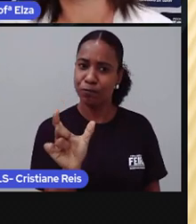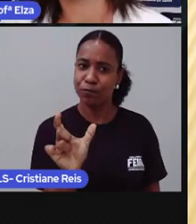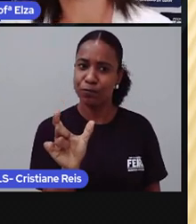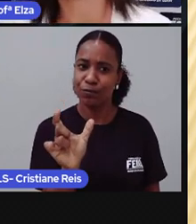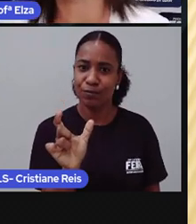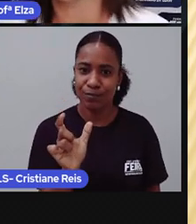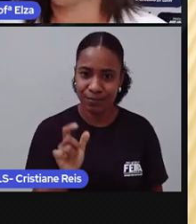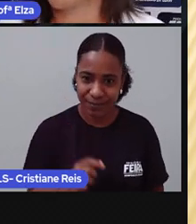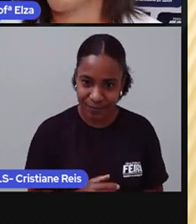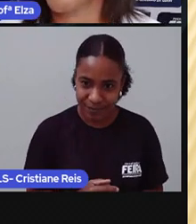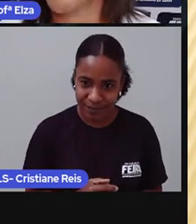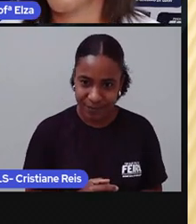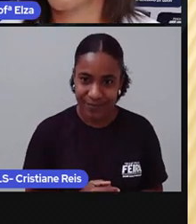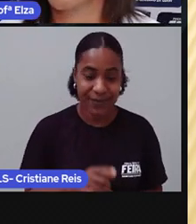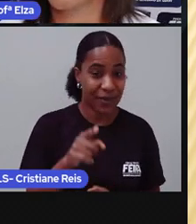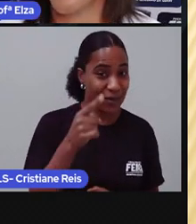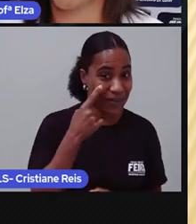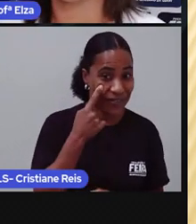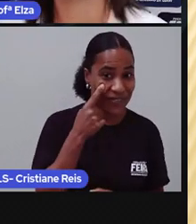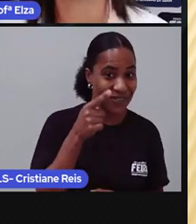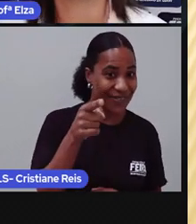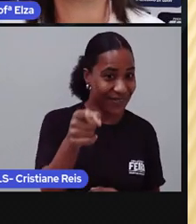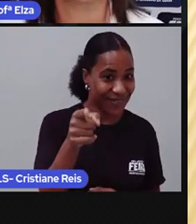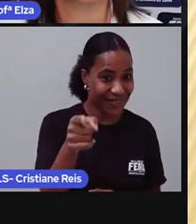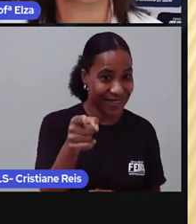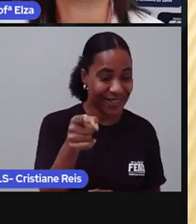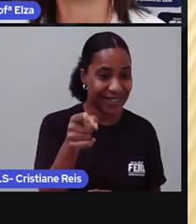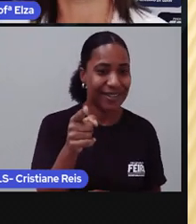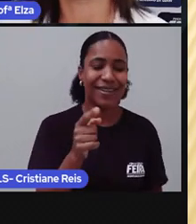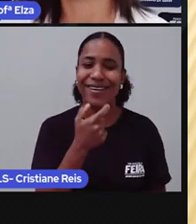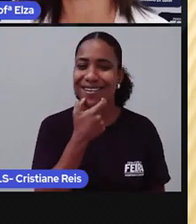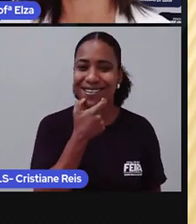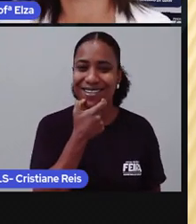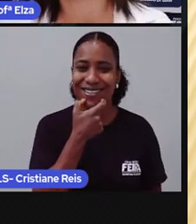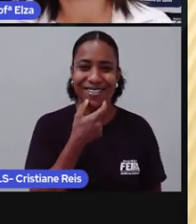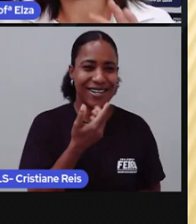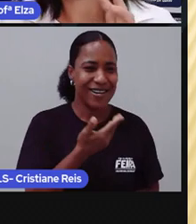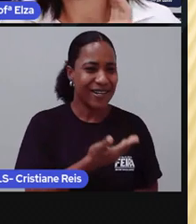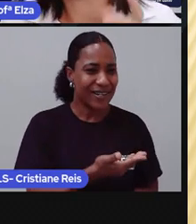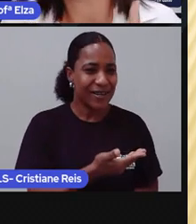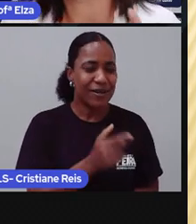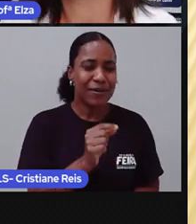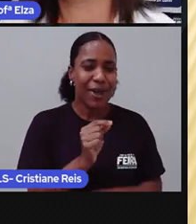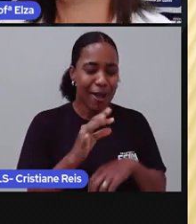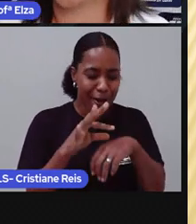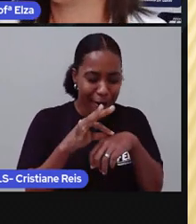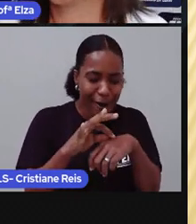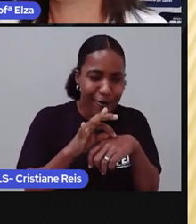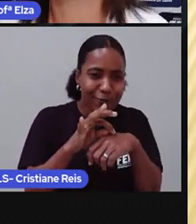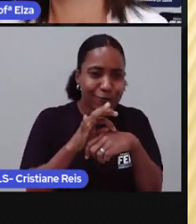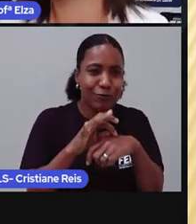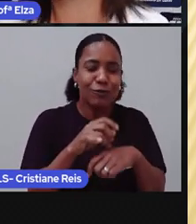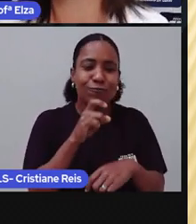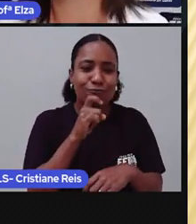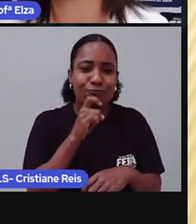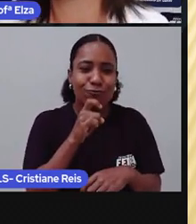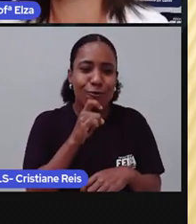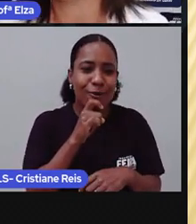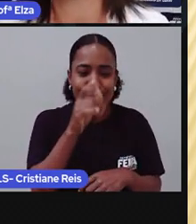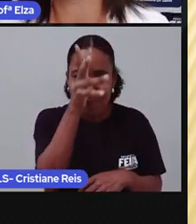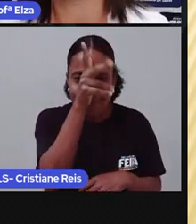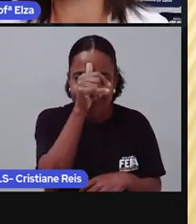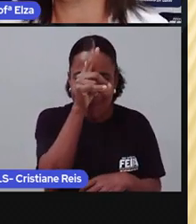Olha os nuggets. Nuggets, os nuggets são aquelas carminhas empanadas de frango,